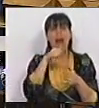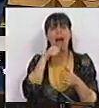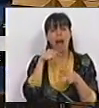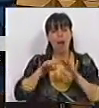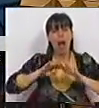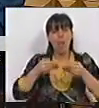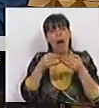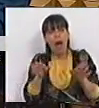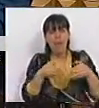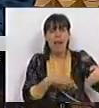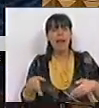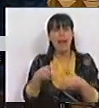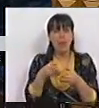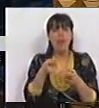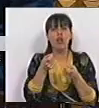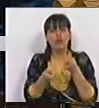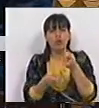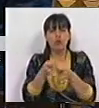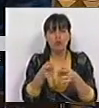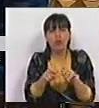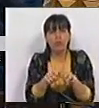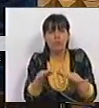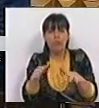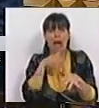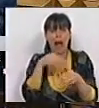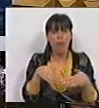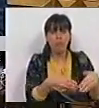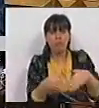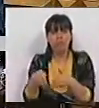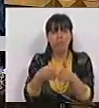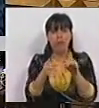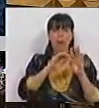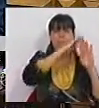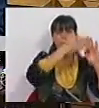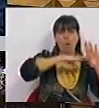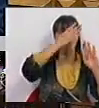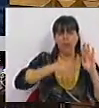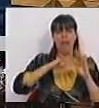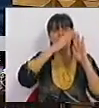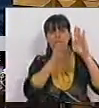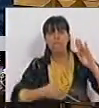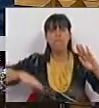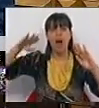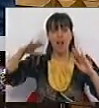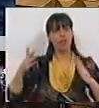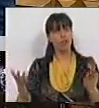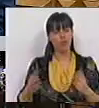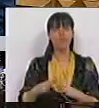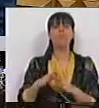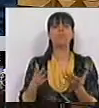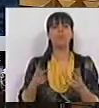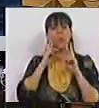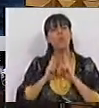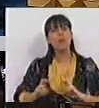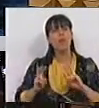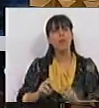estes pequenos canais de irrigação entre montanhas e vales. Segundo